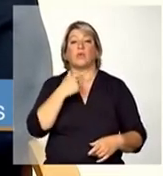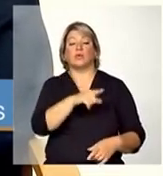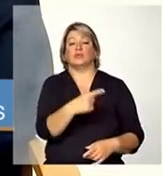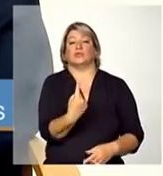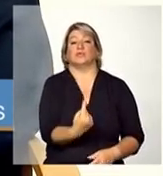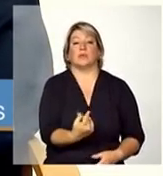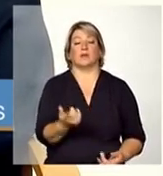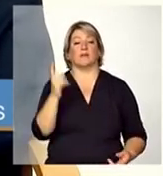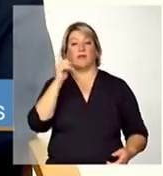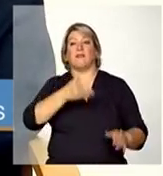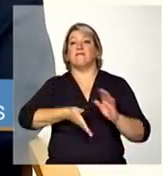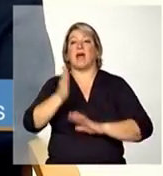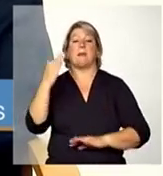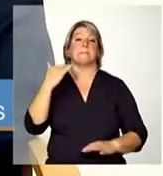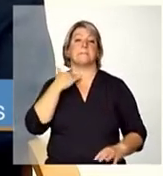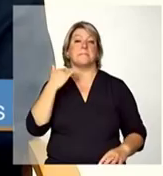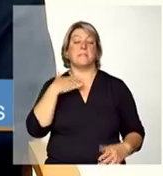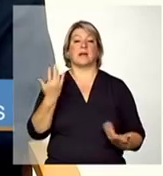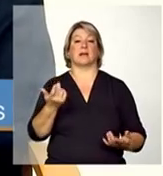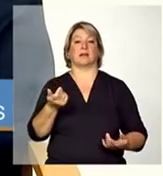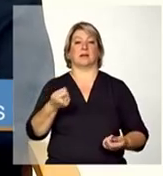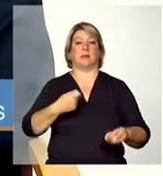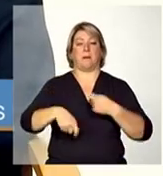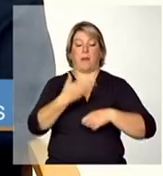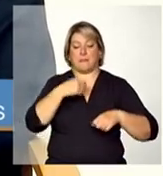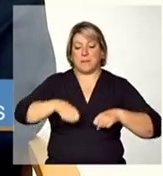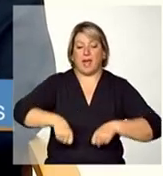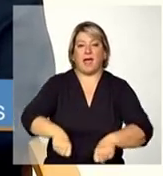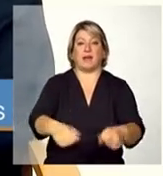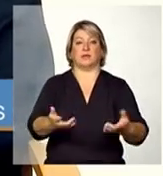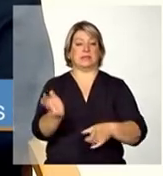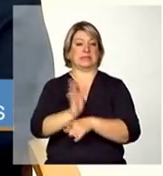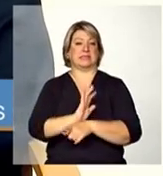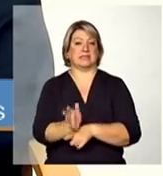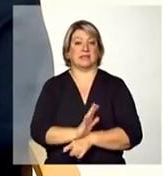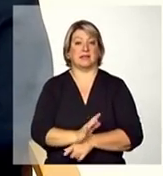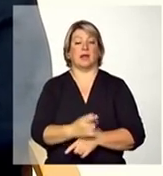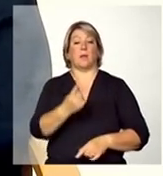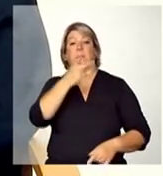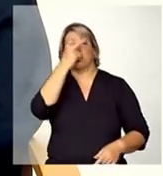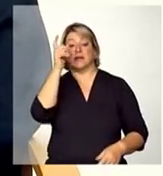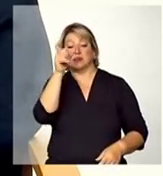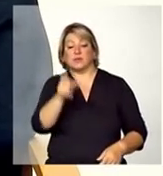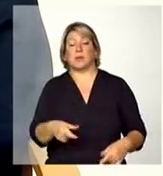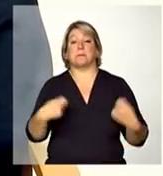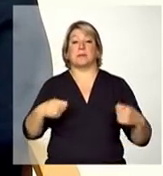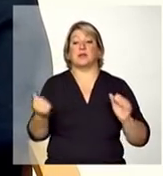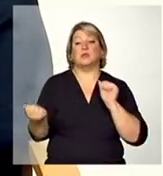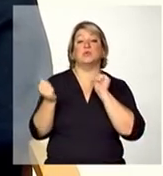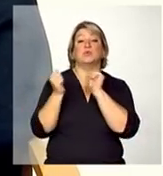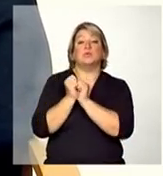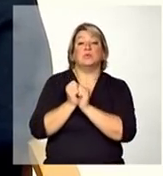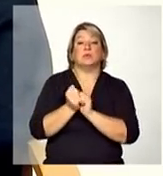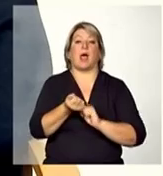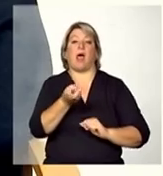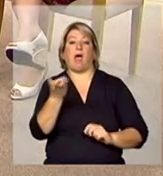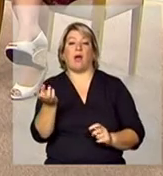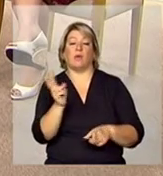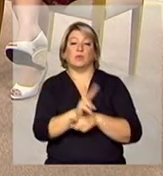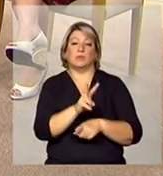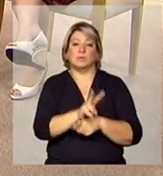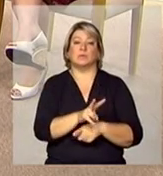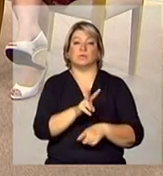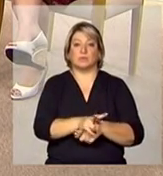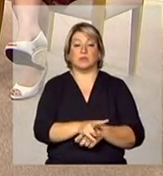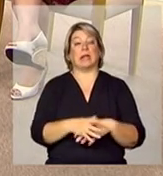para ir ao banco para ir no mercado para ir ao cinema uma pessoa que precisa estar ao lado para acompanhar nos cuidados